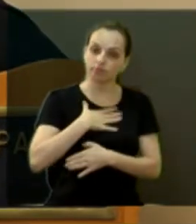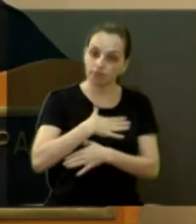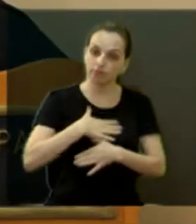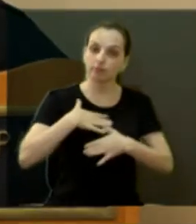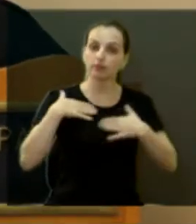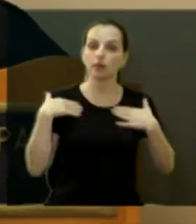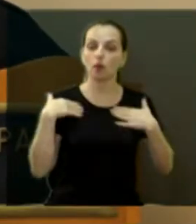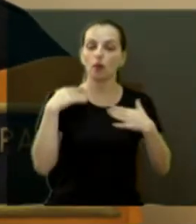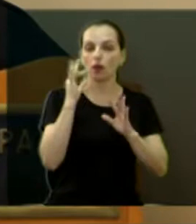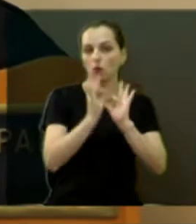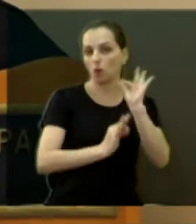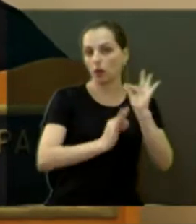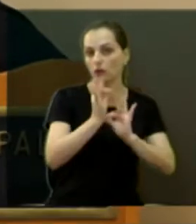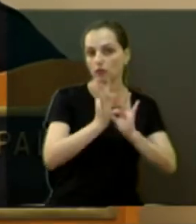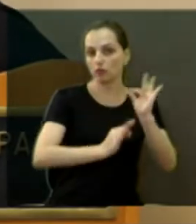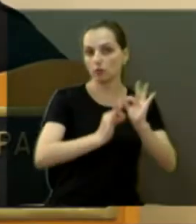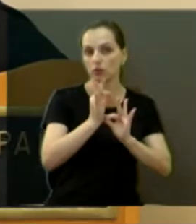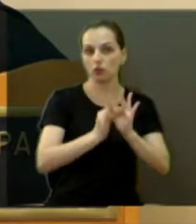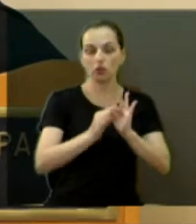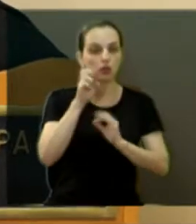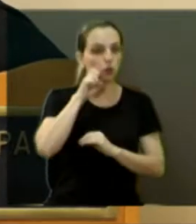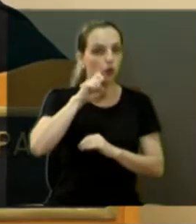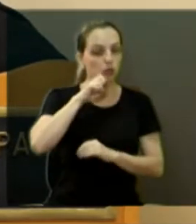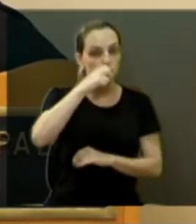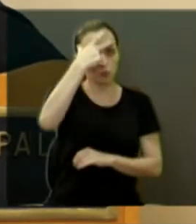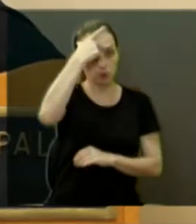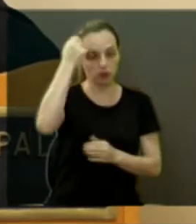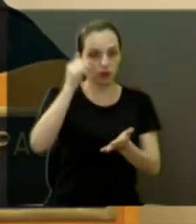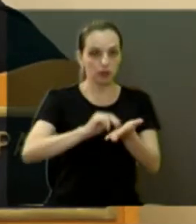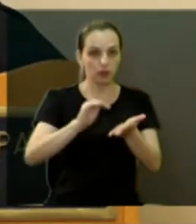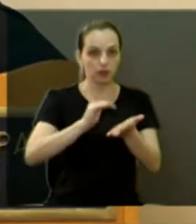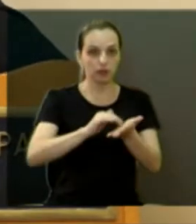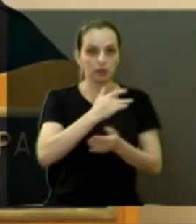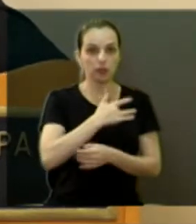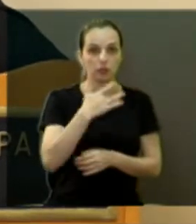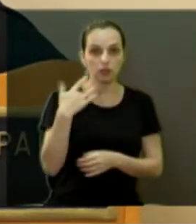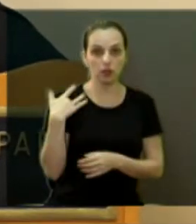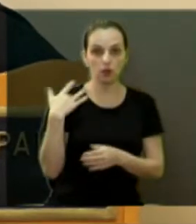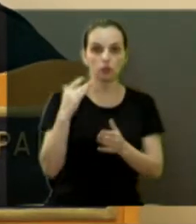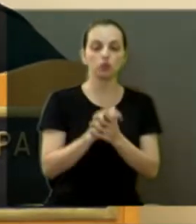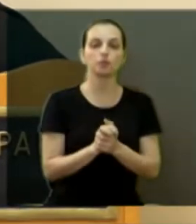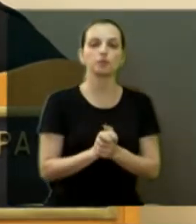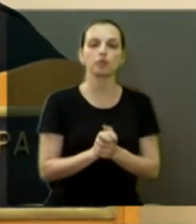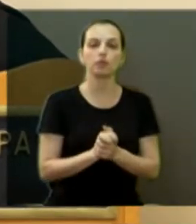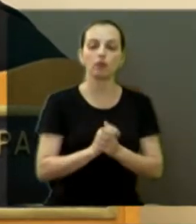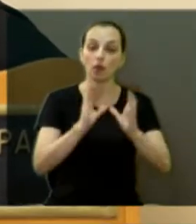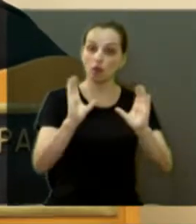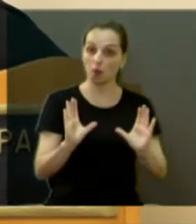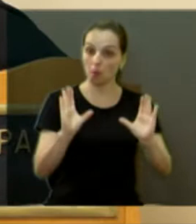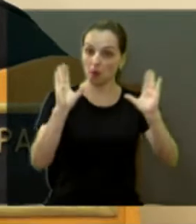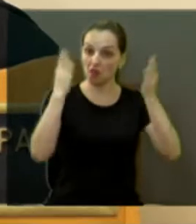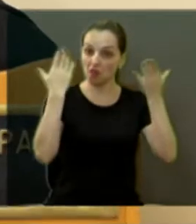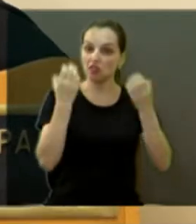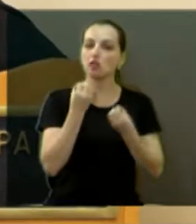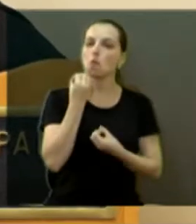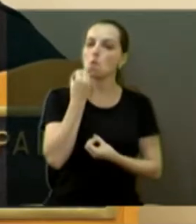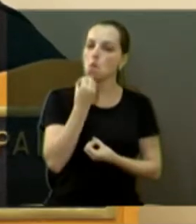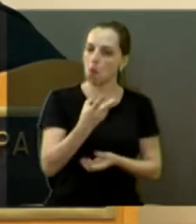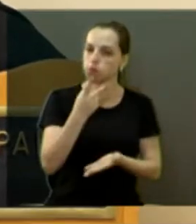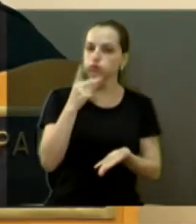projeto do Edinho e da secretária Naim. Você pode ver lá que foi uma festa, foi muito bom esse programa.